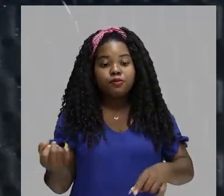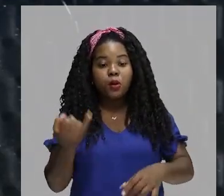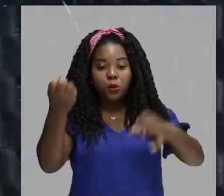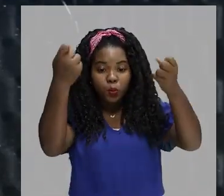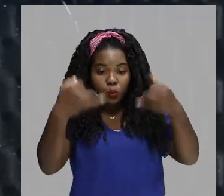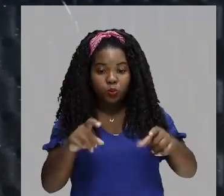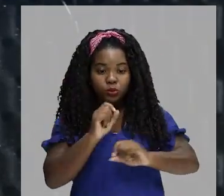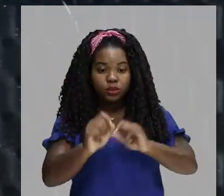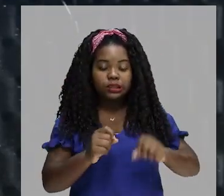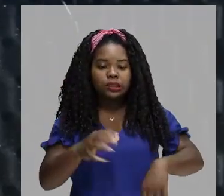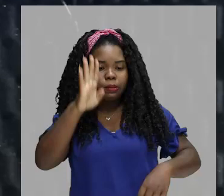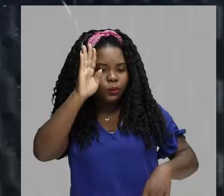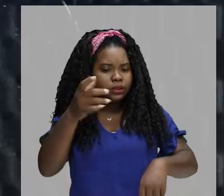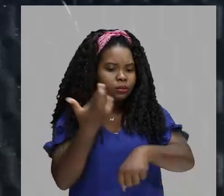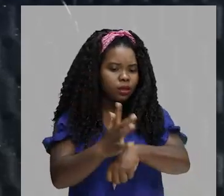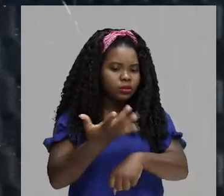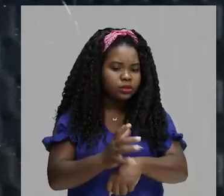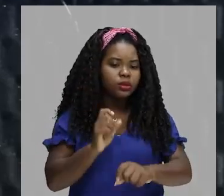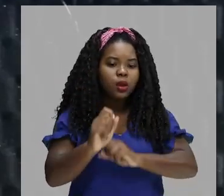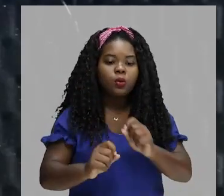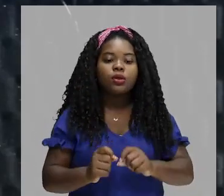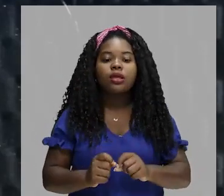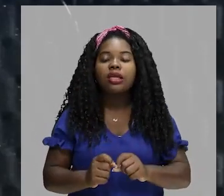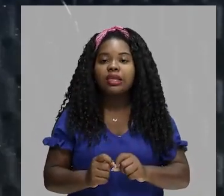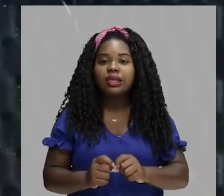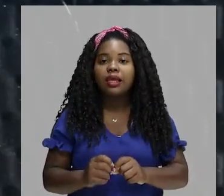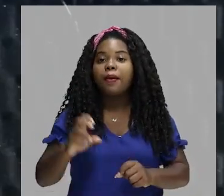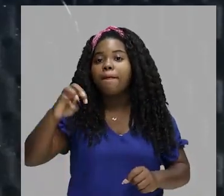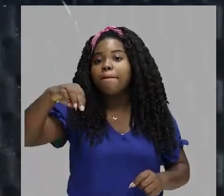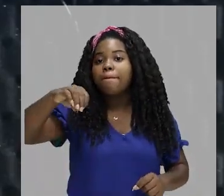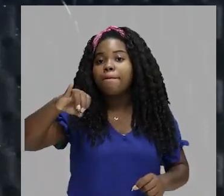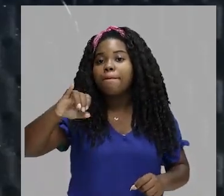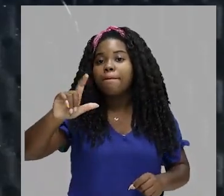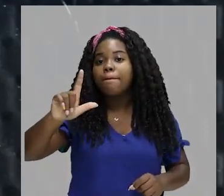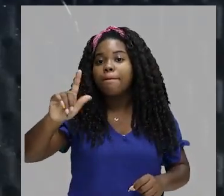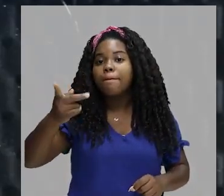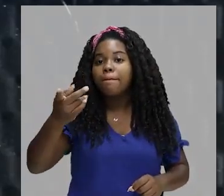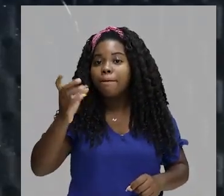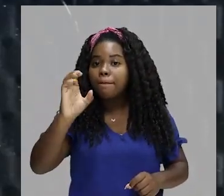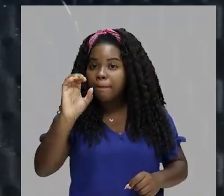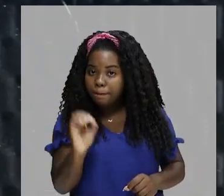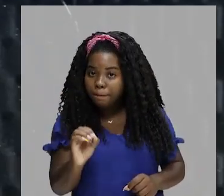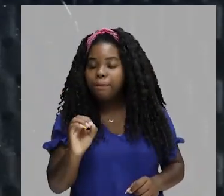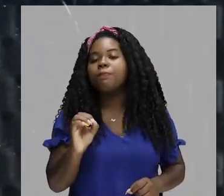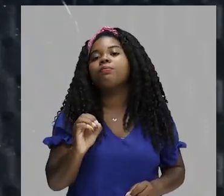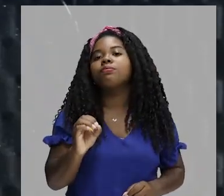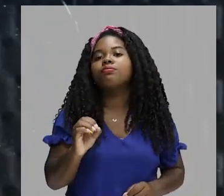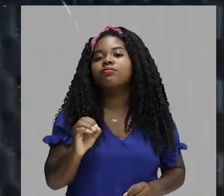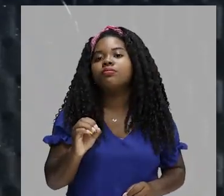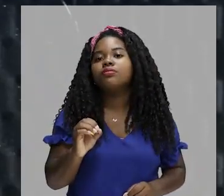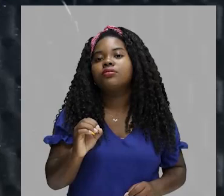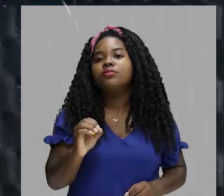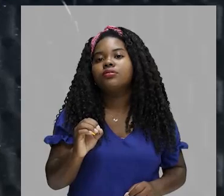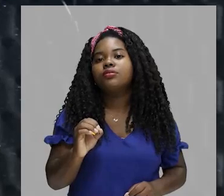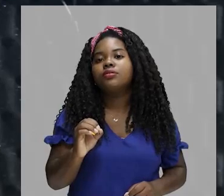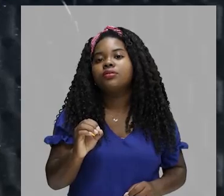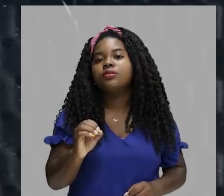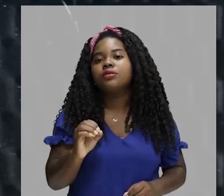atividade econômica dos aztecas era o milho. O milho que era considerado, entre esses povos,